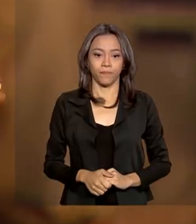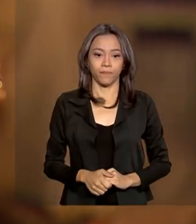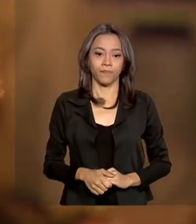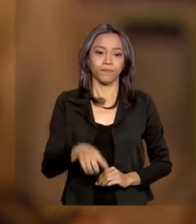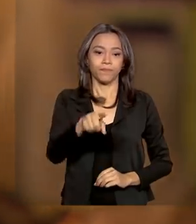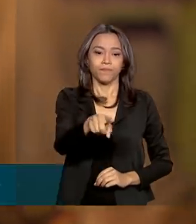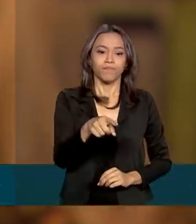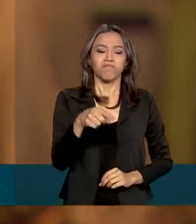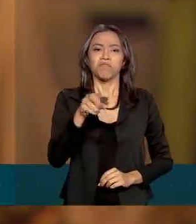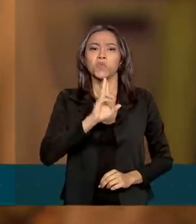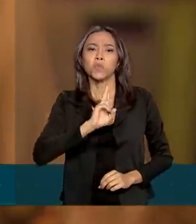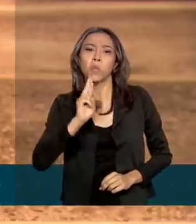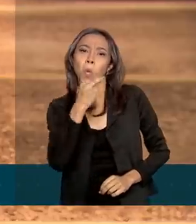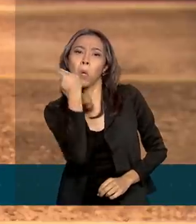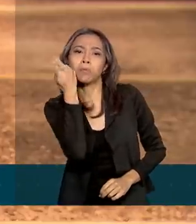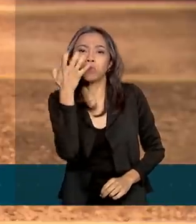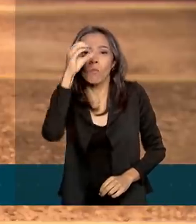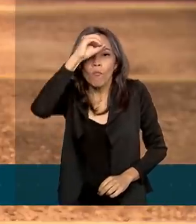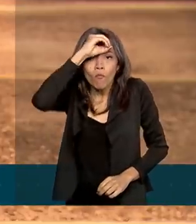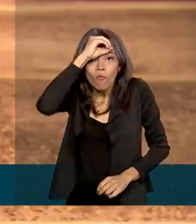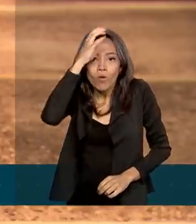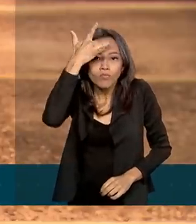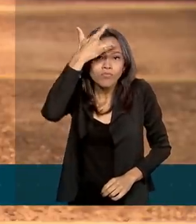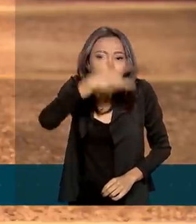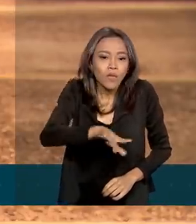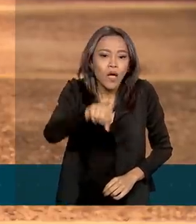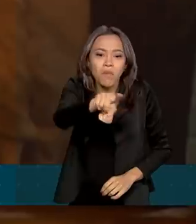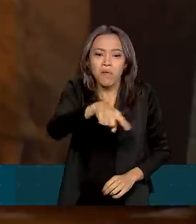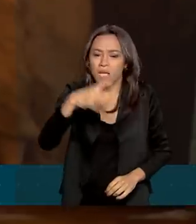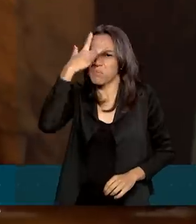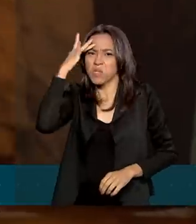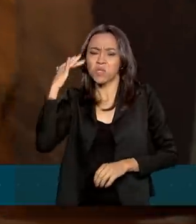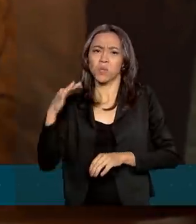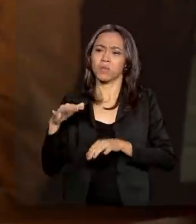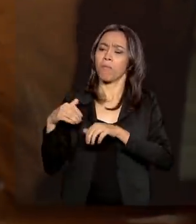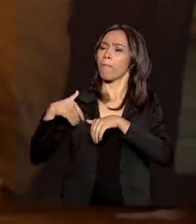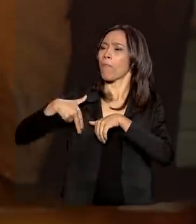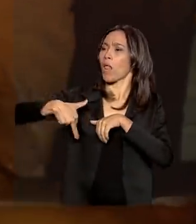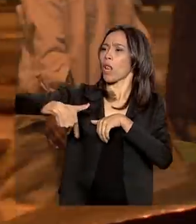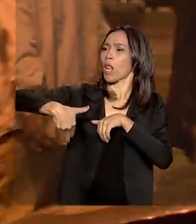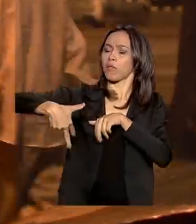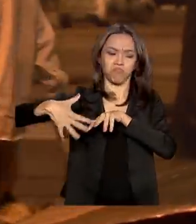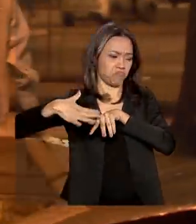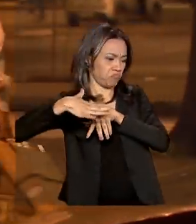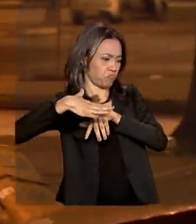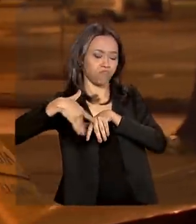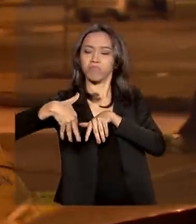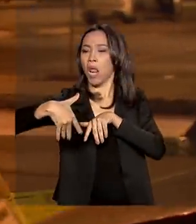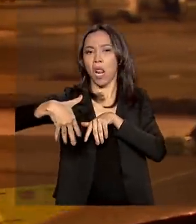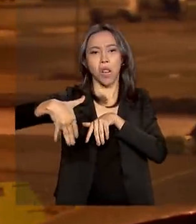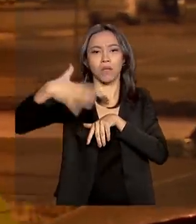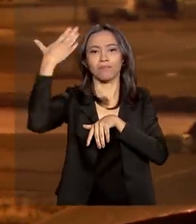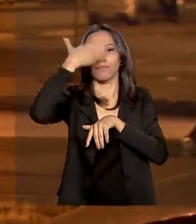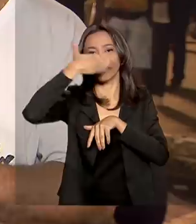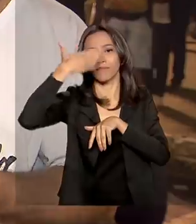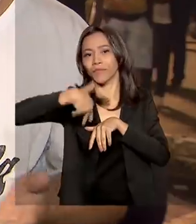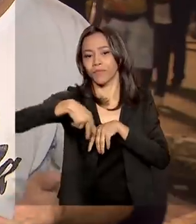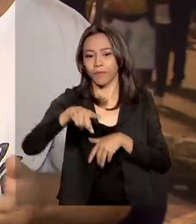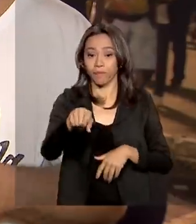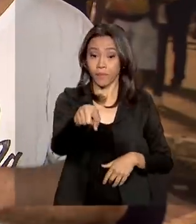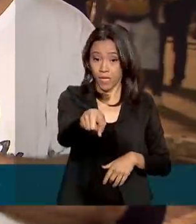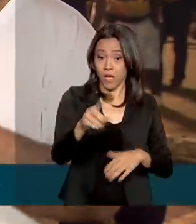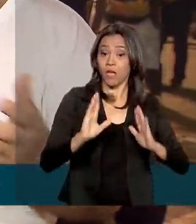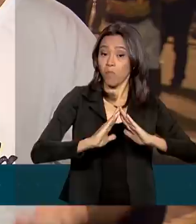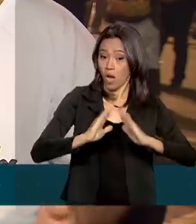Rostos anônimos que muitas vezes não são enxergados por quem passa pelas ruas das grandes cidades. Eu morava na